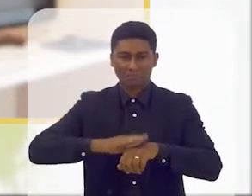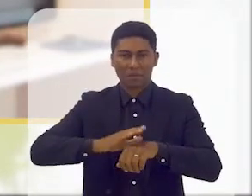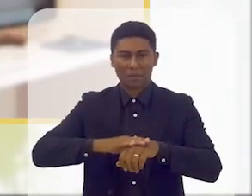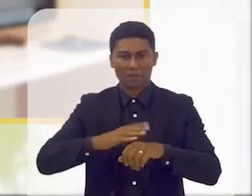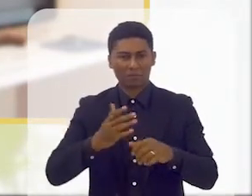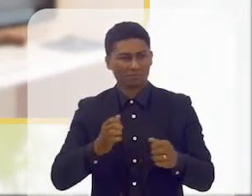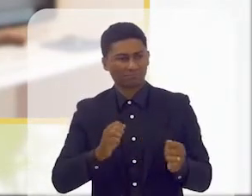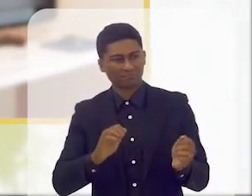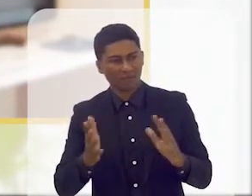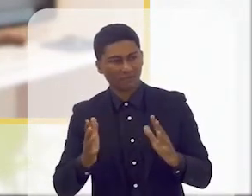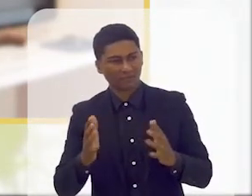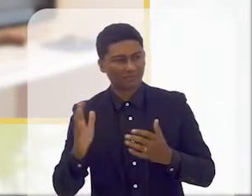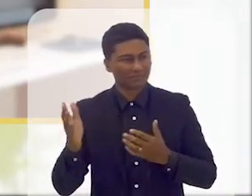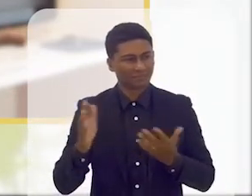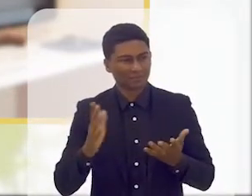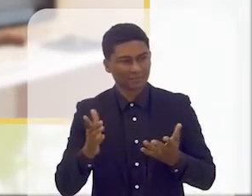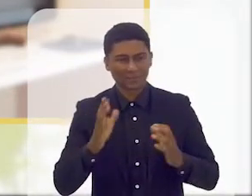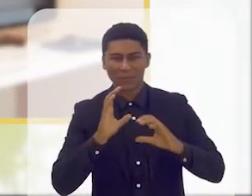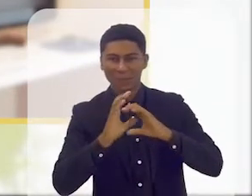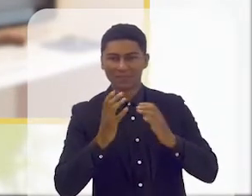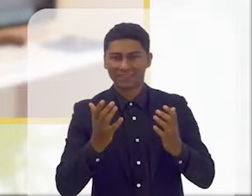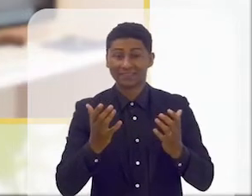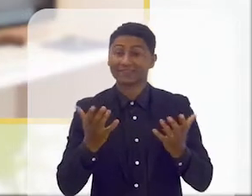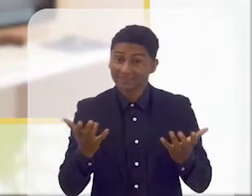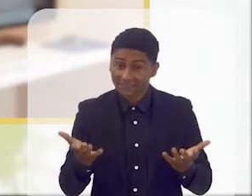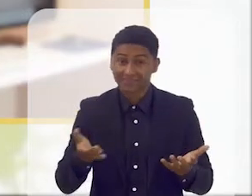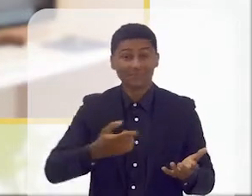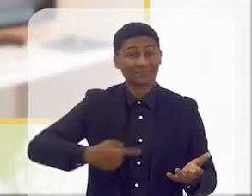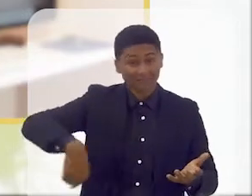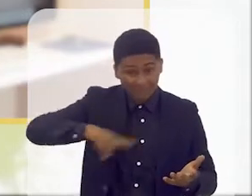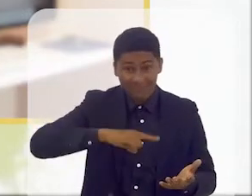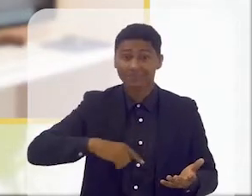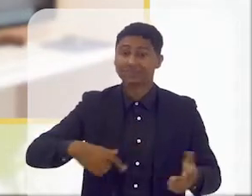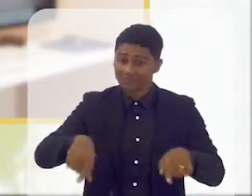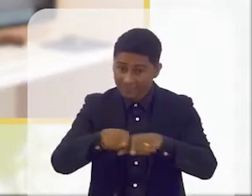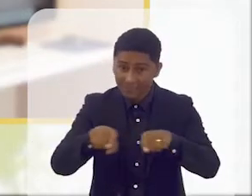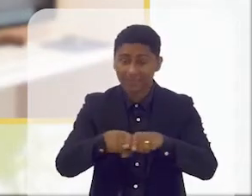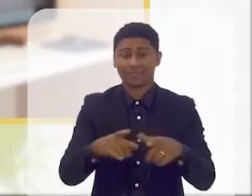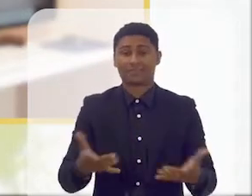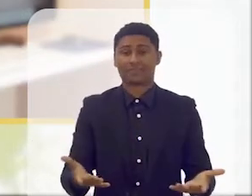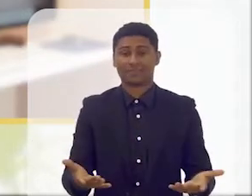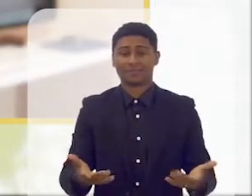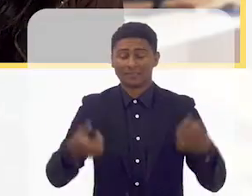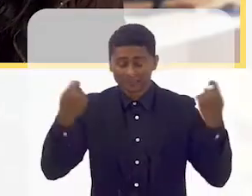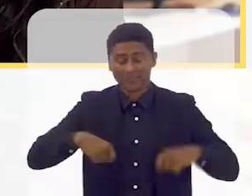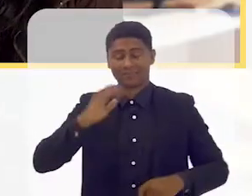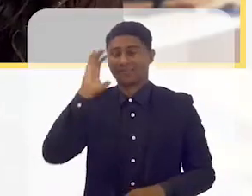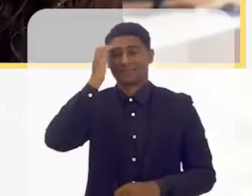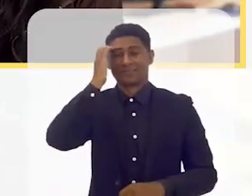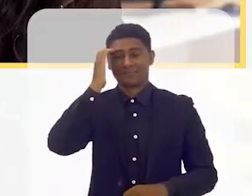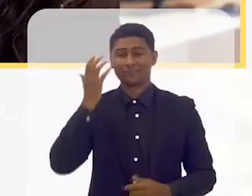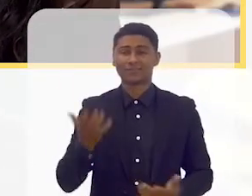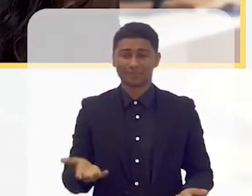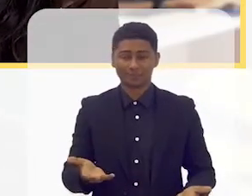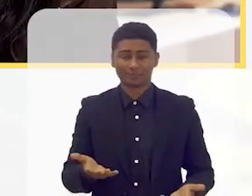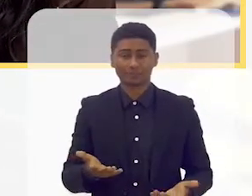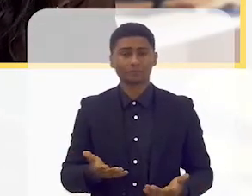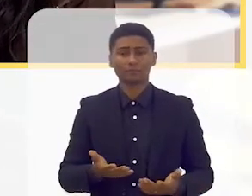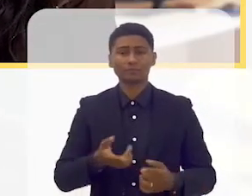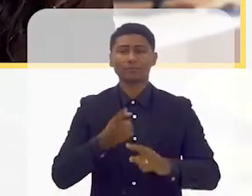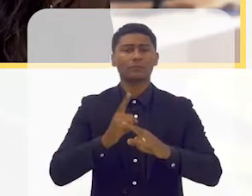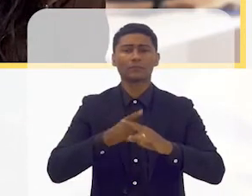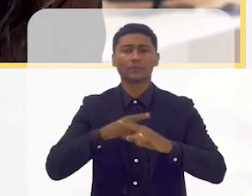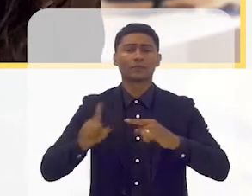mãos. Então, assim, é preciso reconhecer isso na gente e entender que essa forma